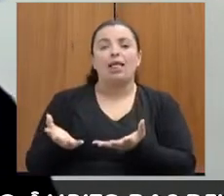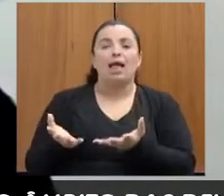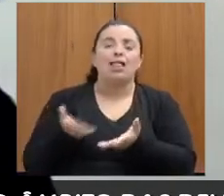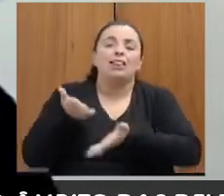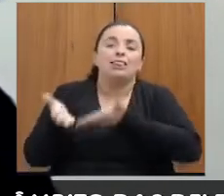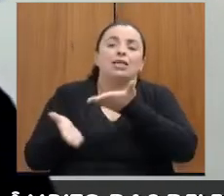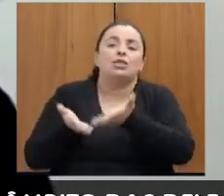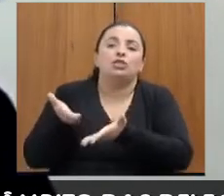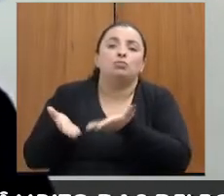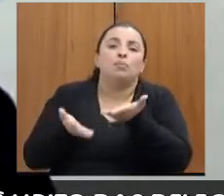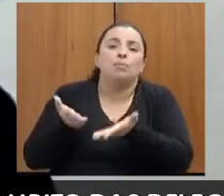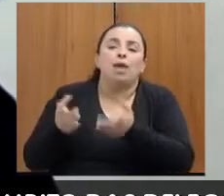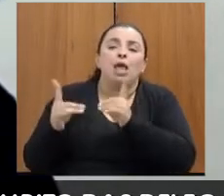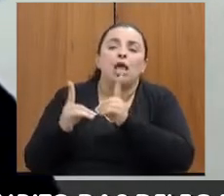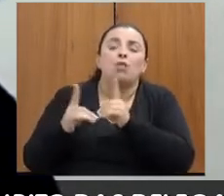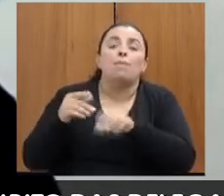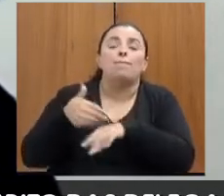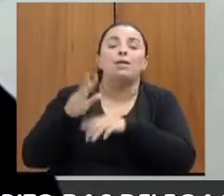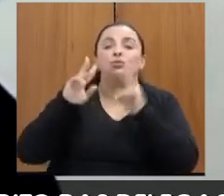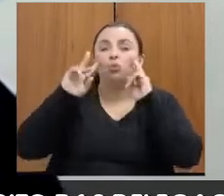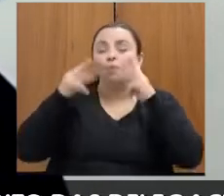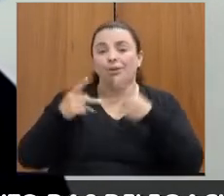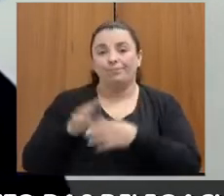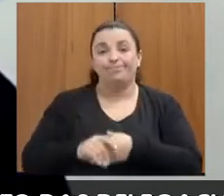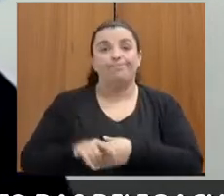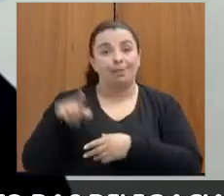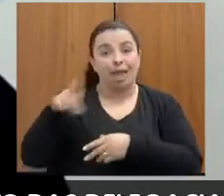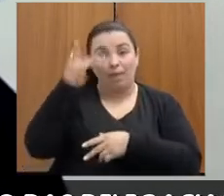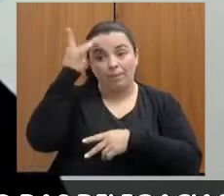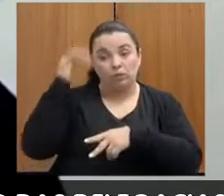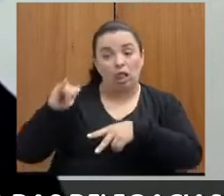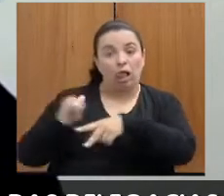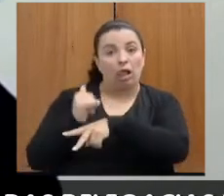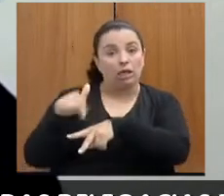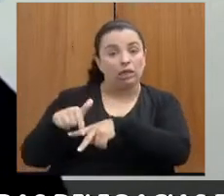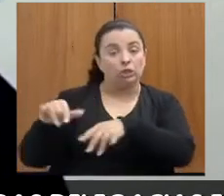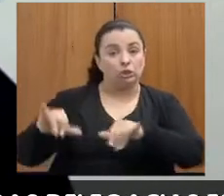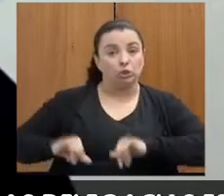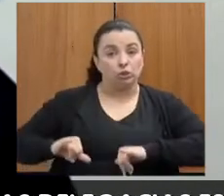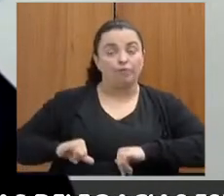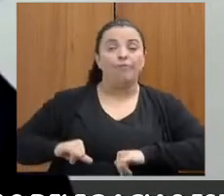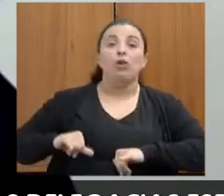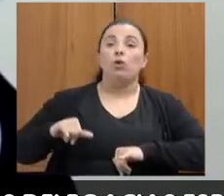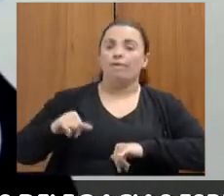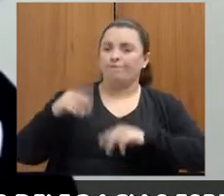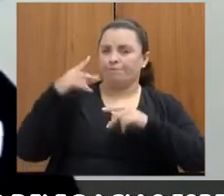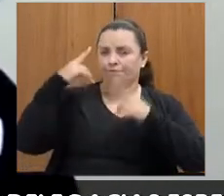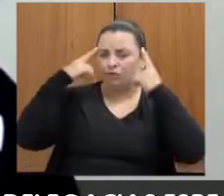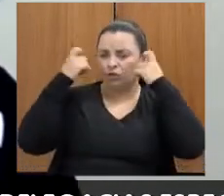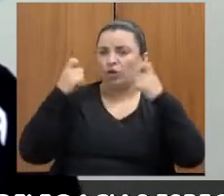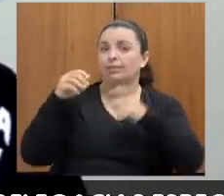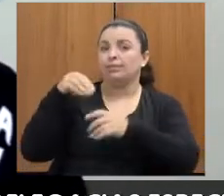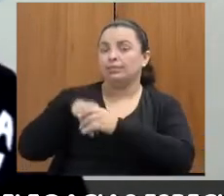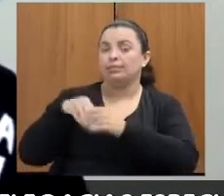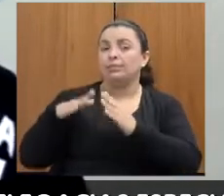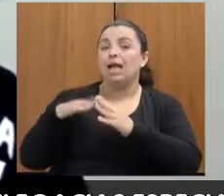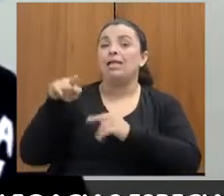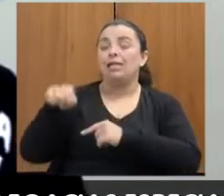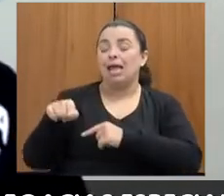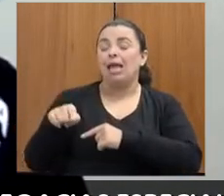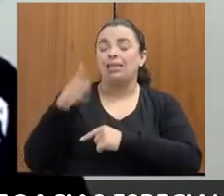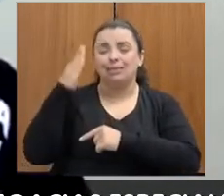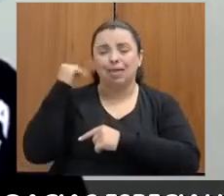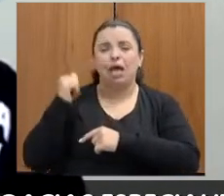quem é vítima de violência doméstica sabe o quanto é difícil ter que relatar aquilo em uma delegacia.